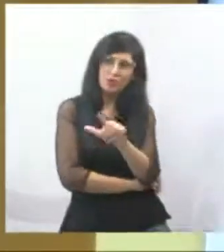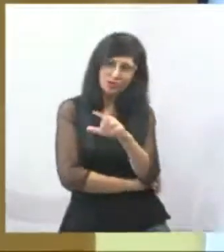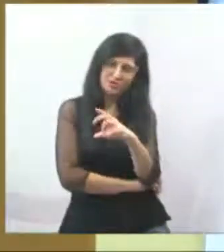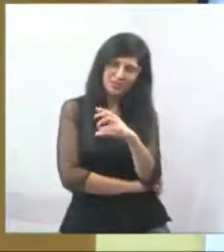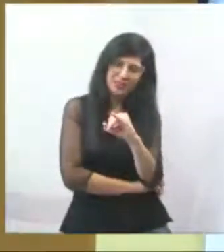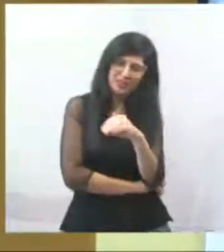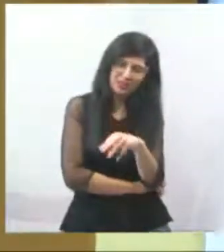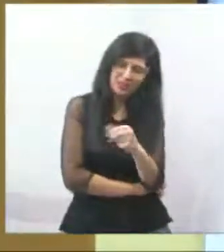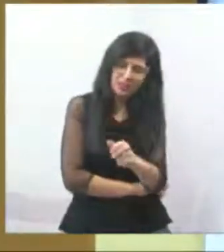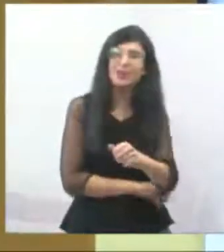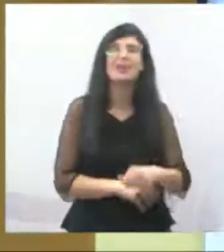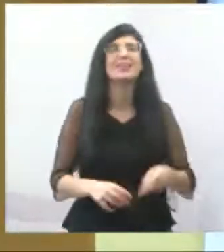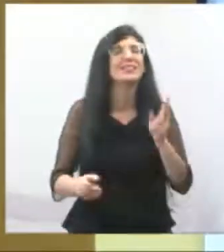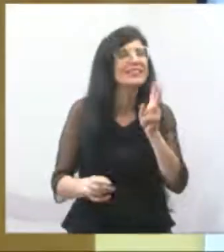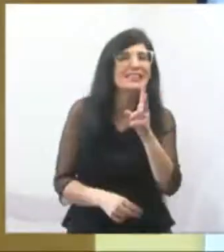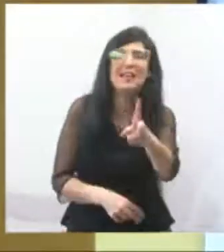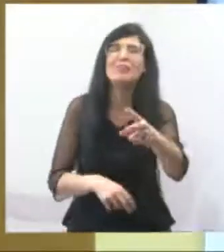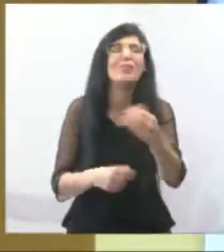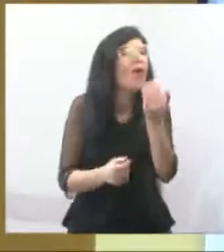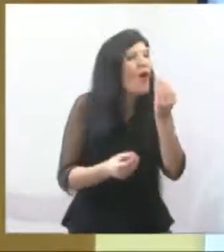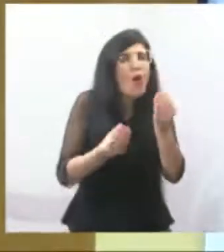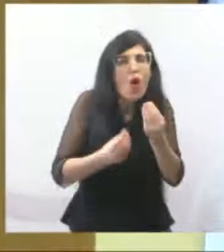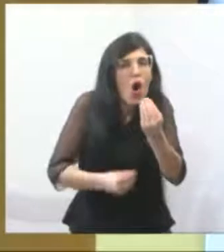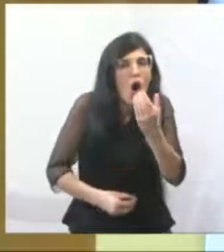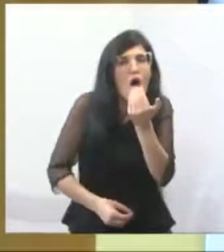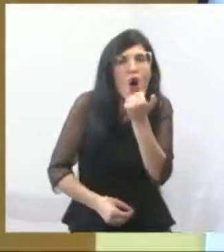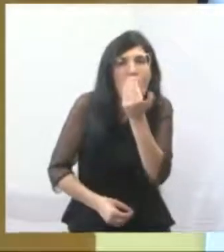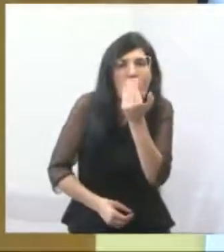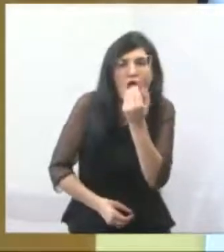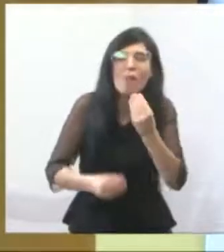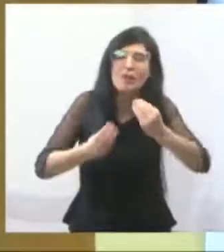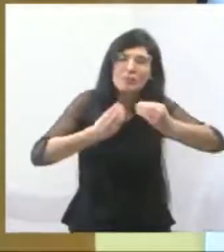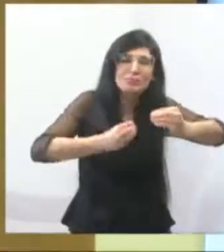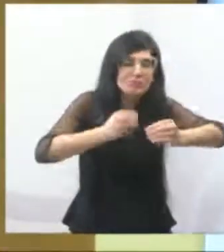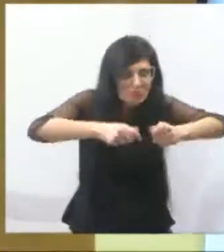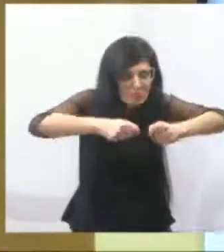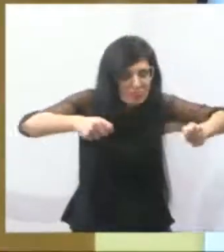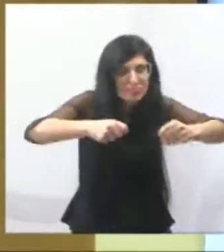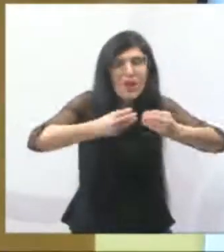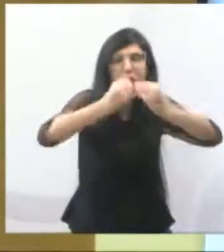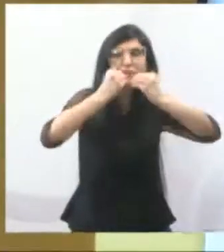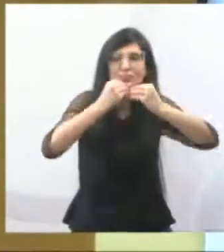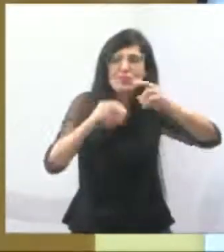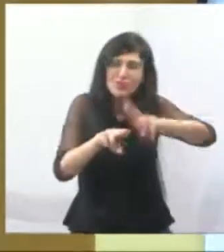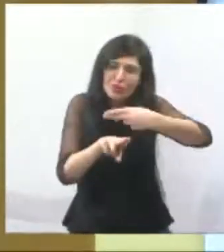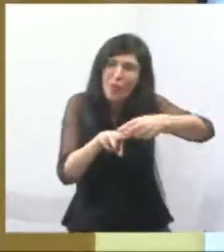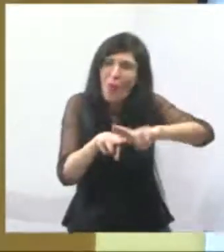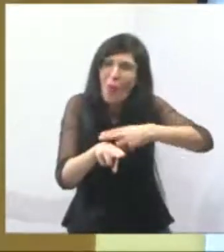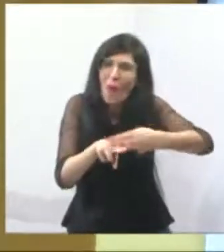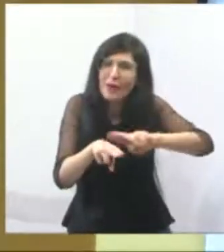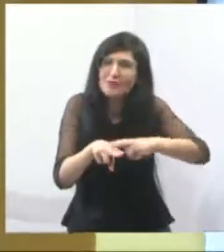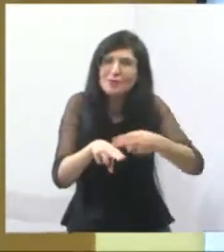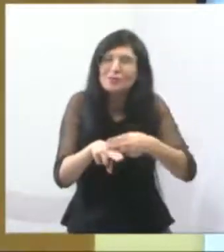para vocês. Não posso deixar de comentar essa fala do Luiz Flávio.